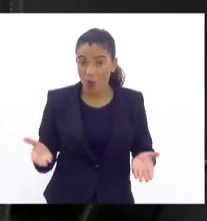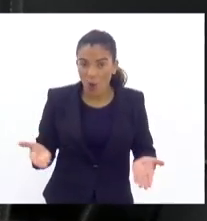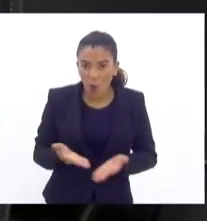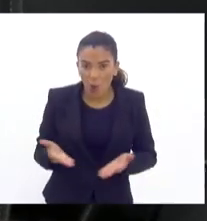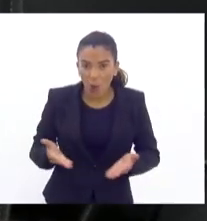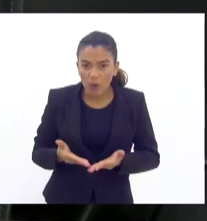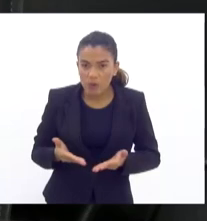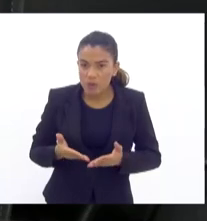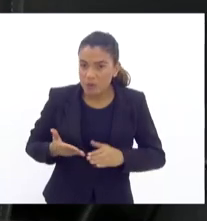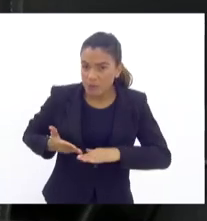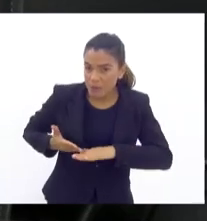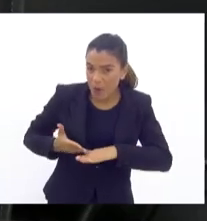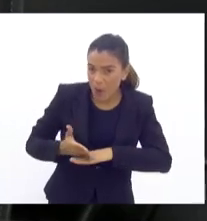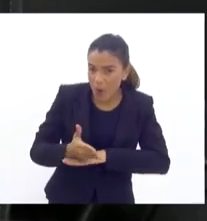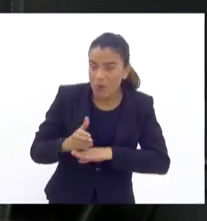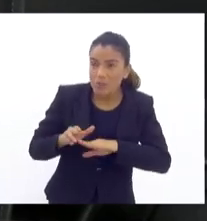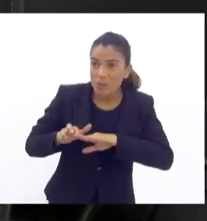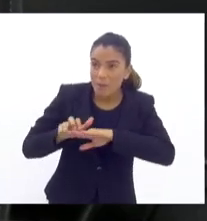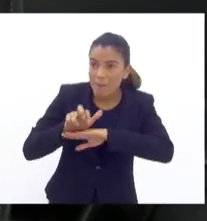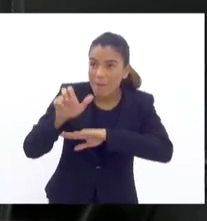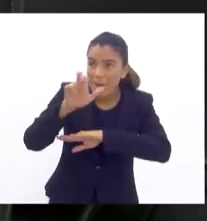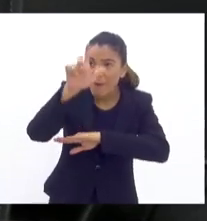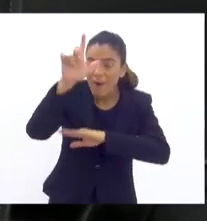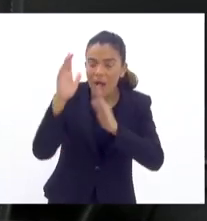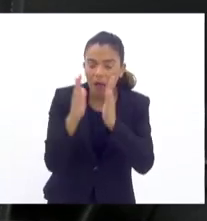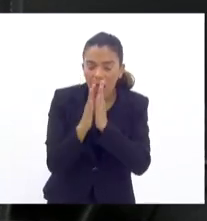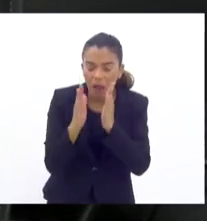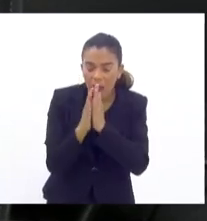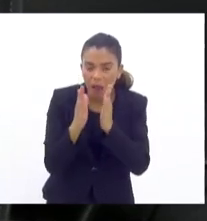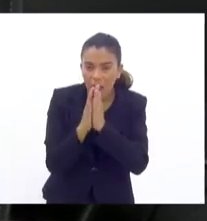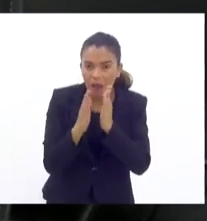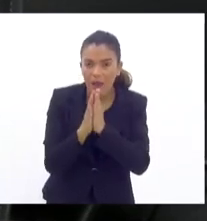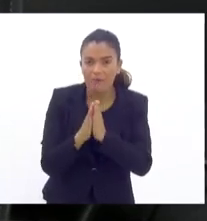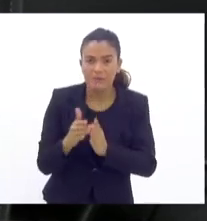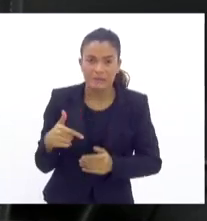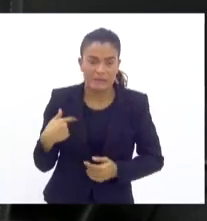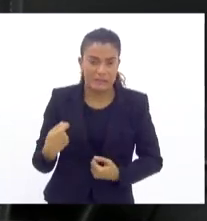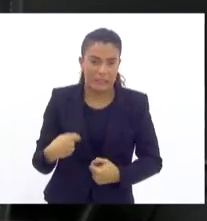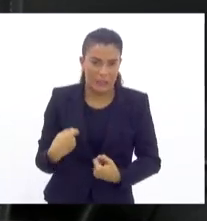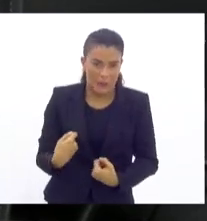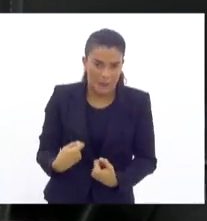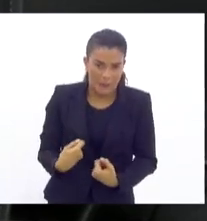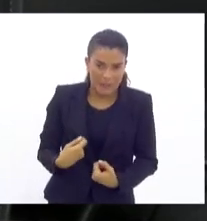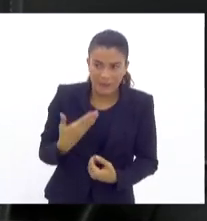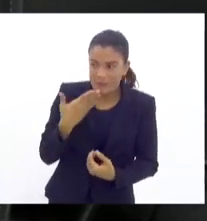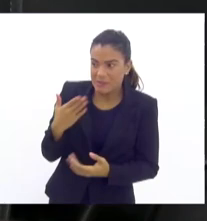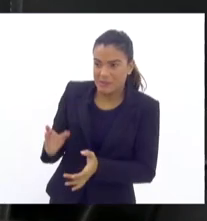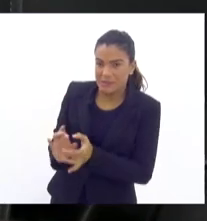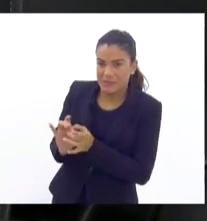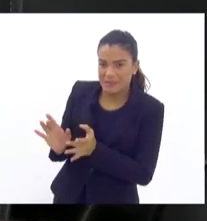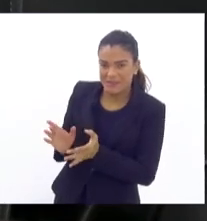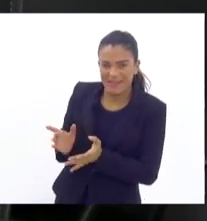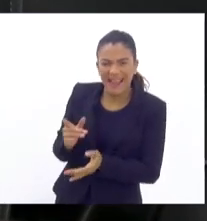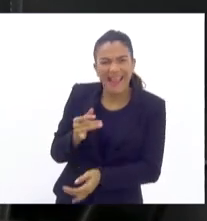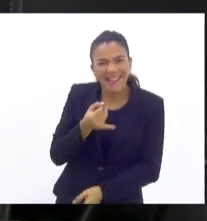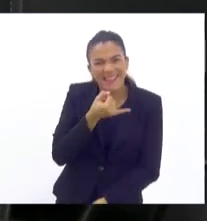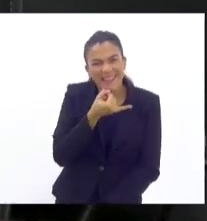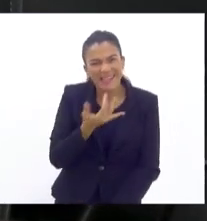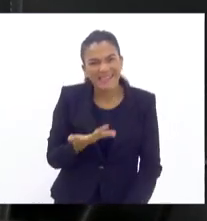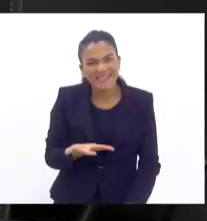ir num monte eu tenho que pedir reforço policial para poder adorar a Deus. Isso é triste,